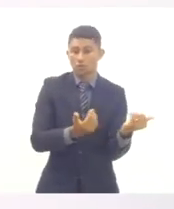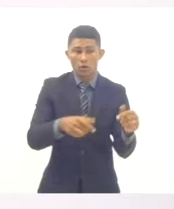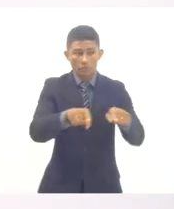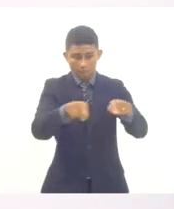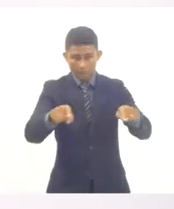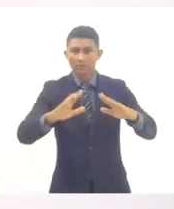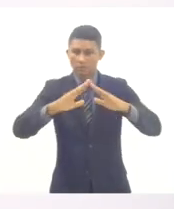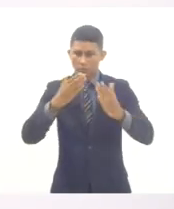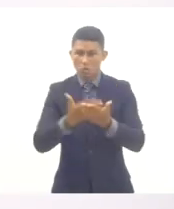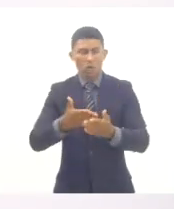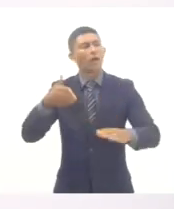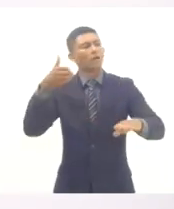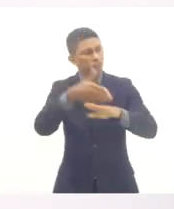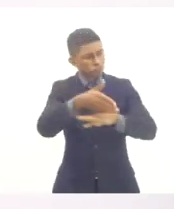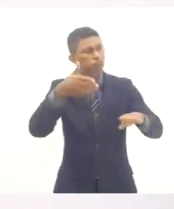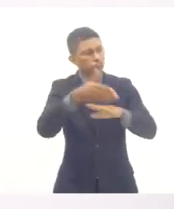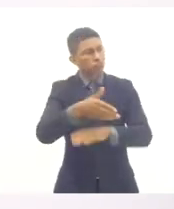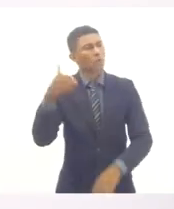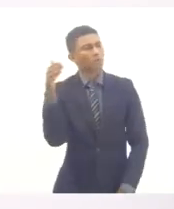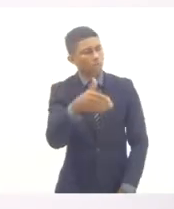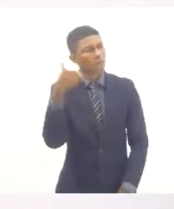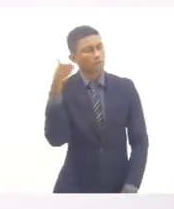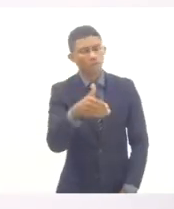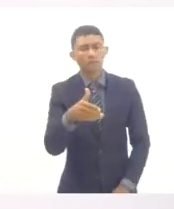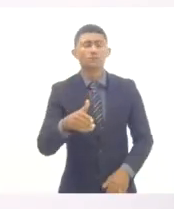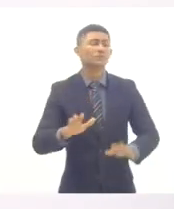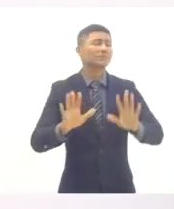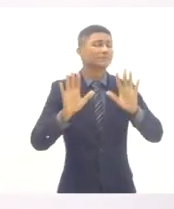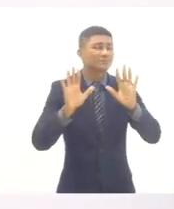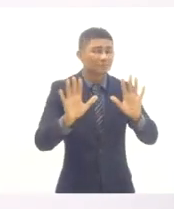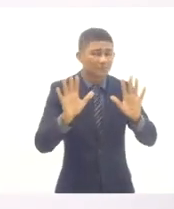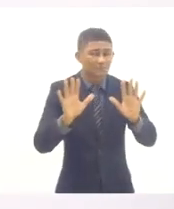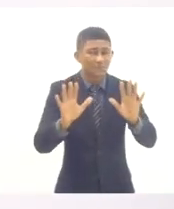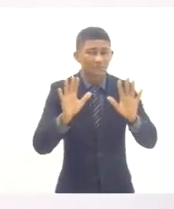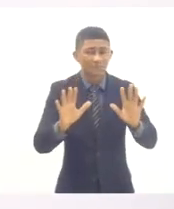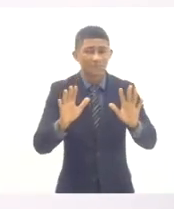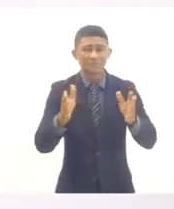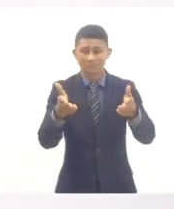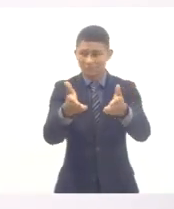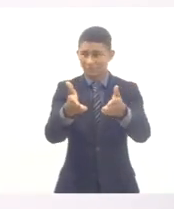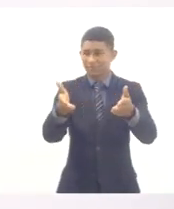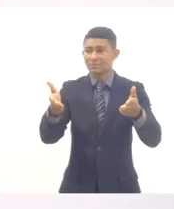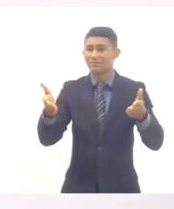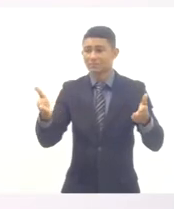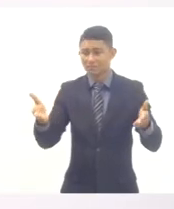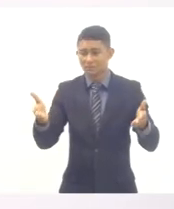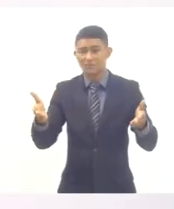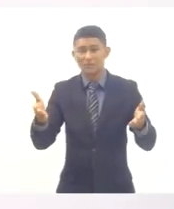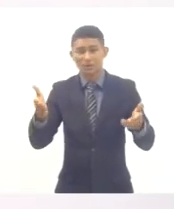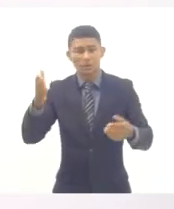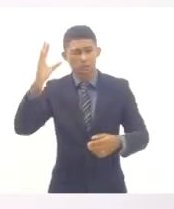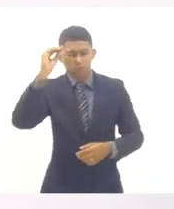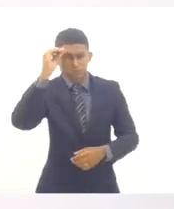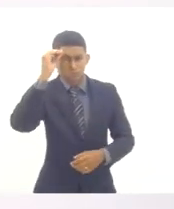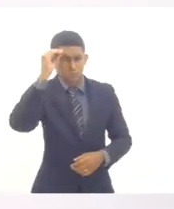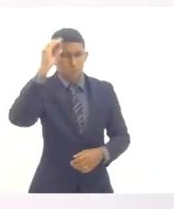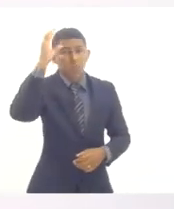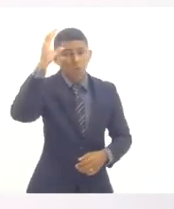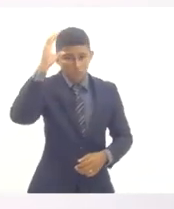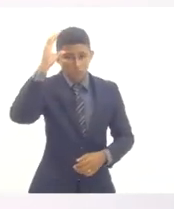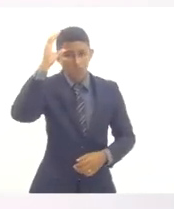escola não estão conseguindo dominar de forma satisfatória